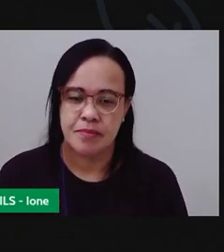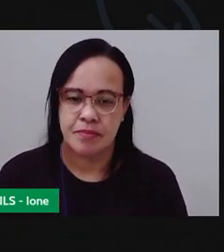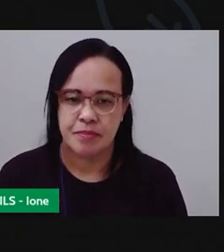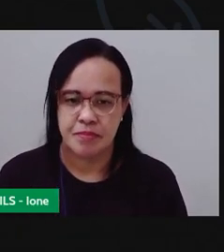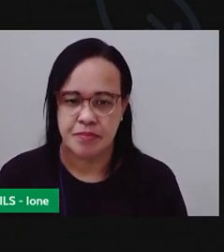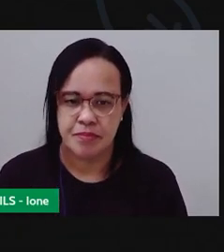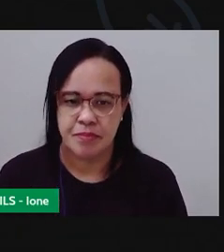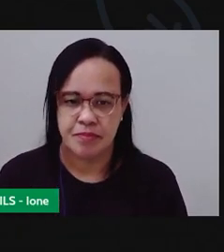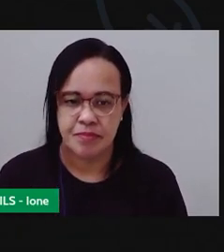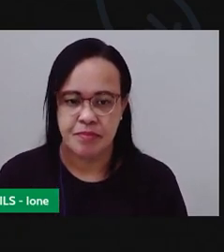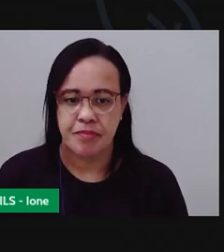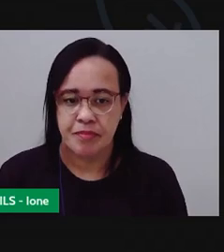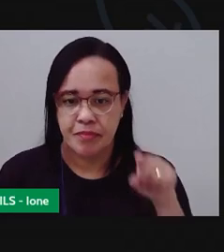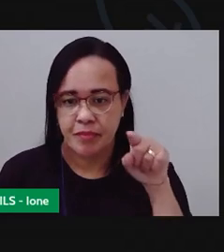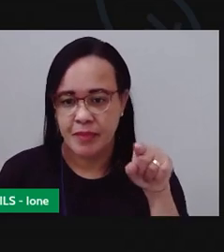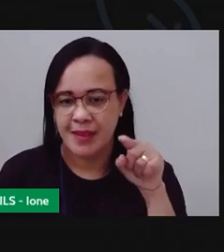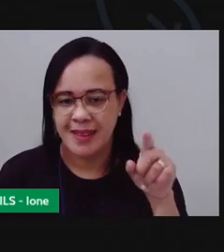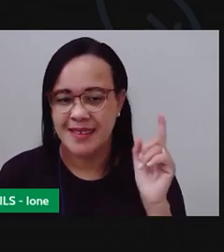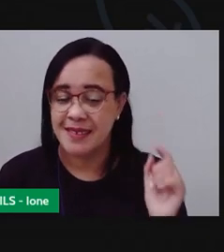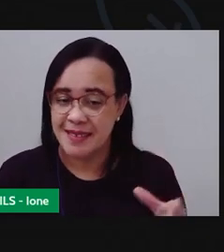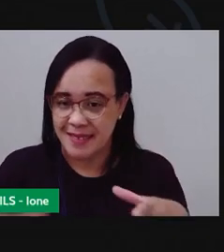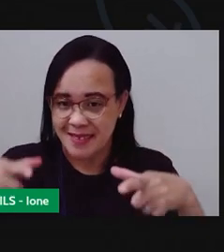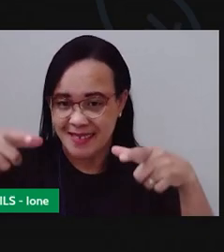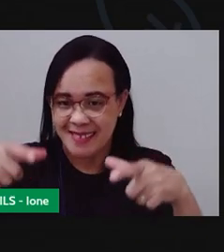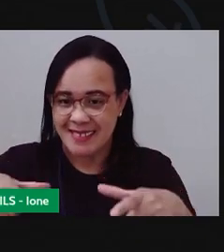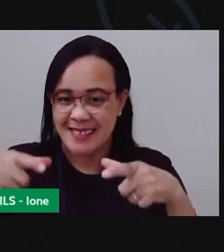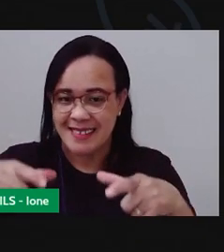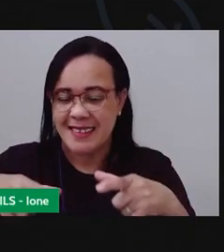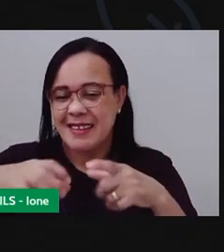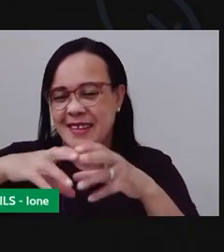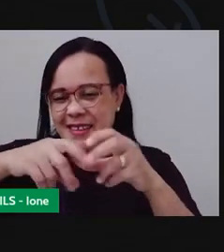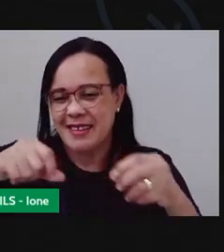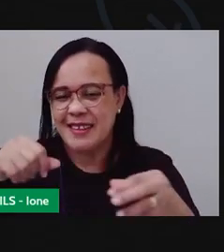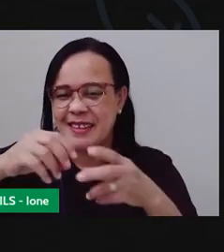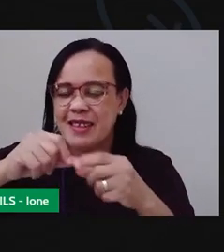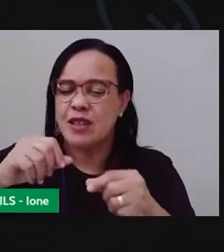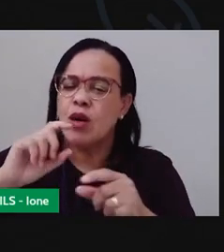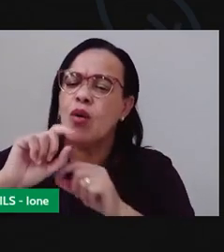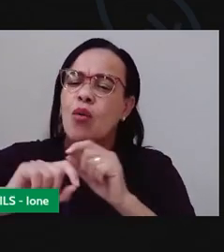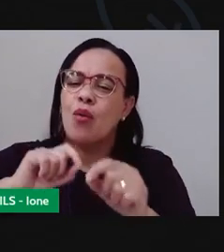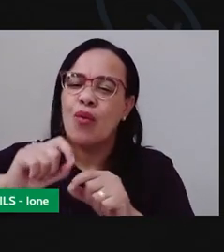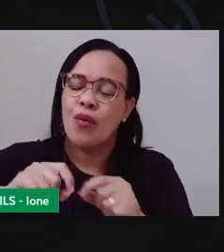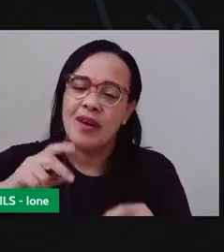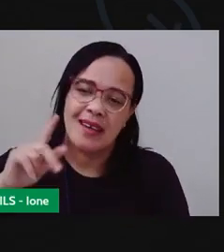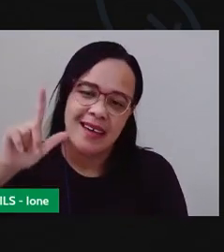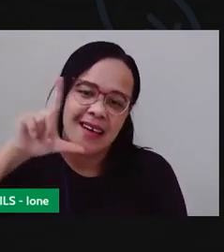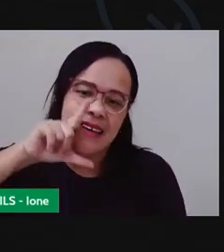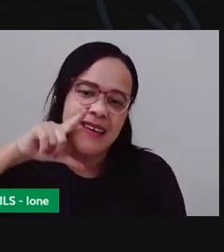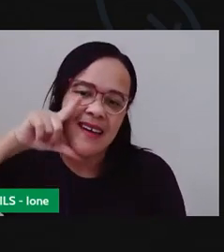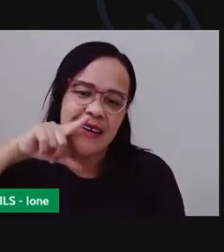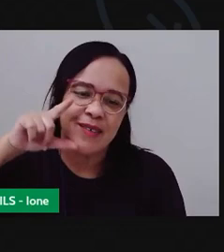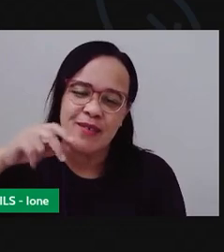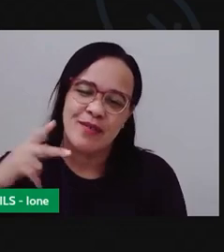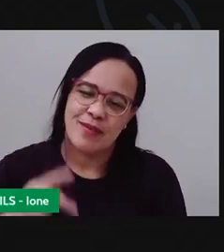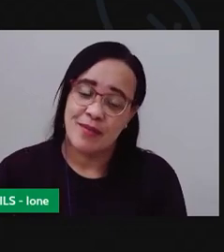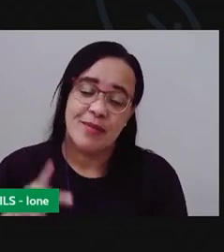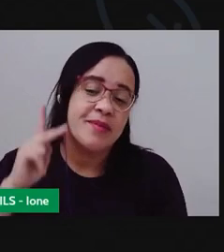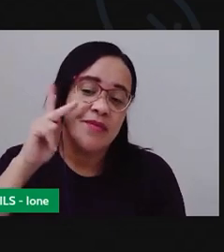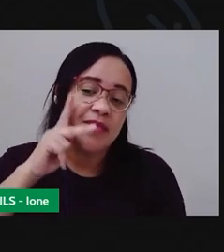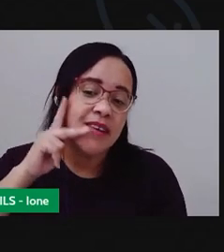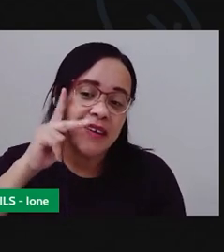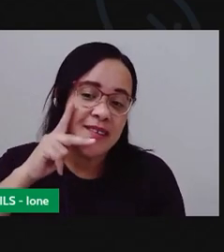A gente também vai precisar de cascas de legumes olha aqui eu tenho casca de